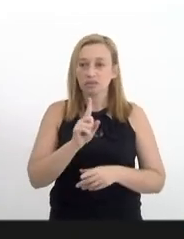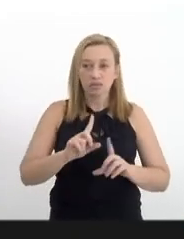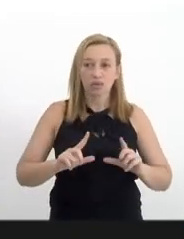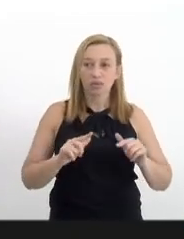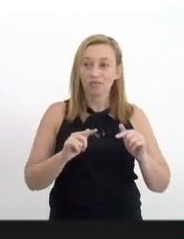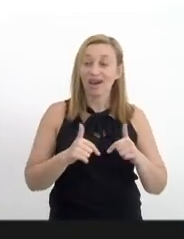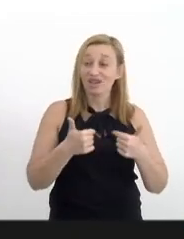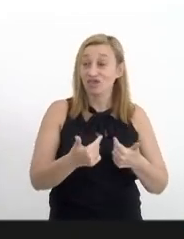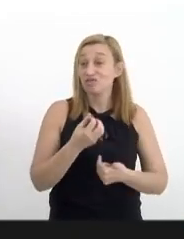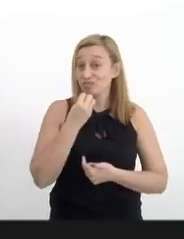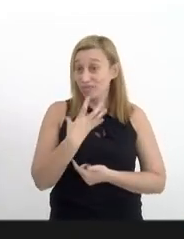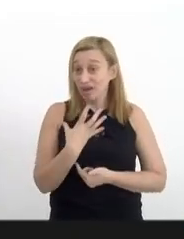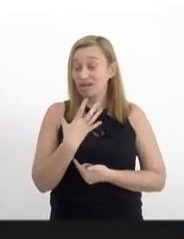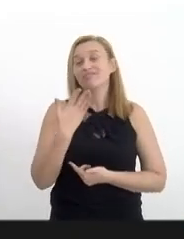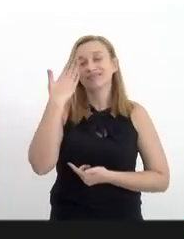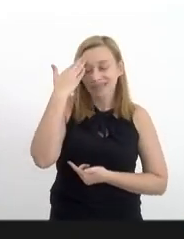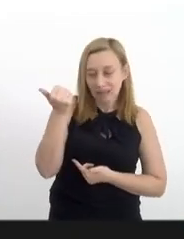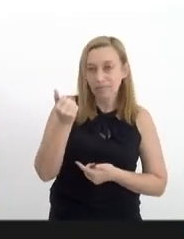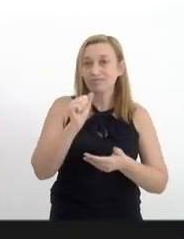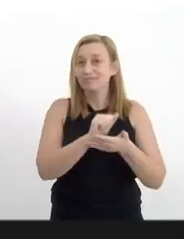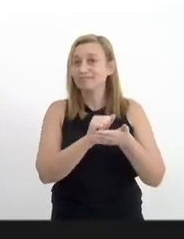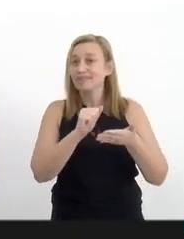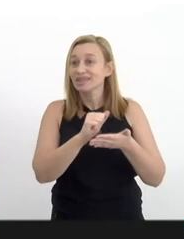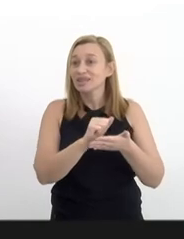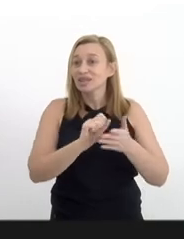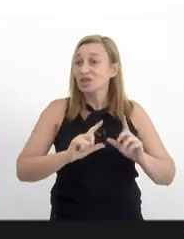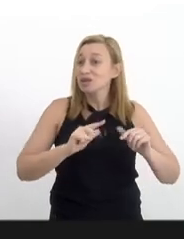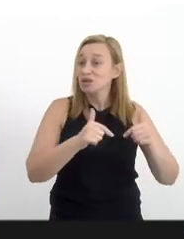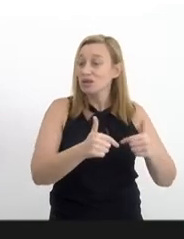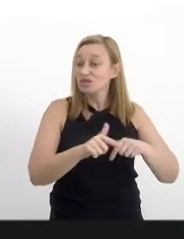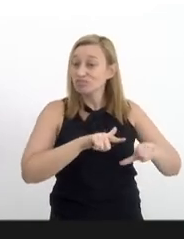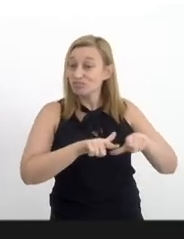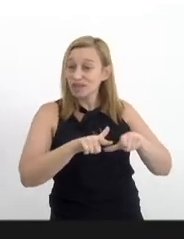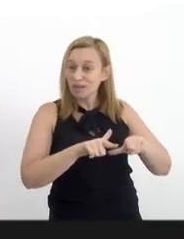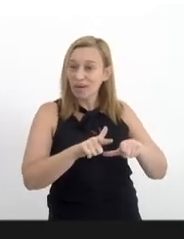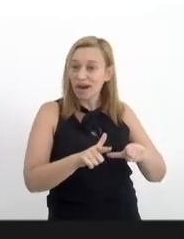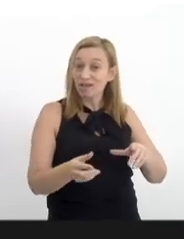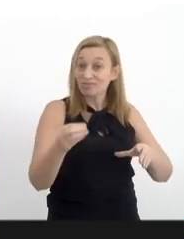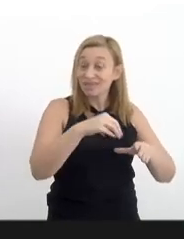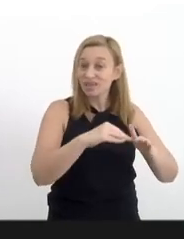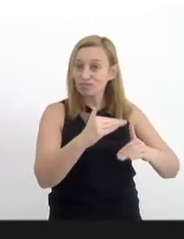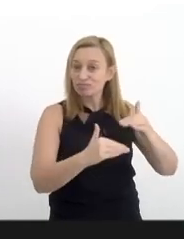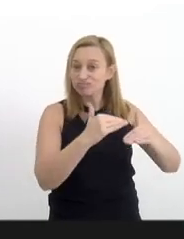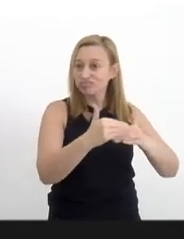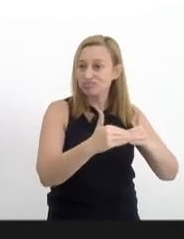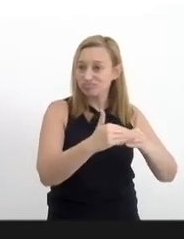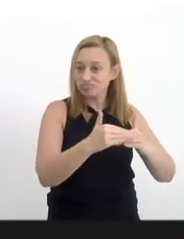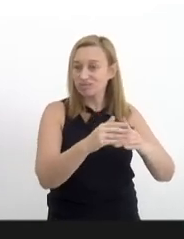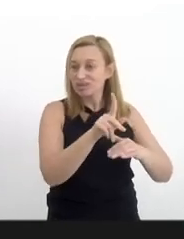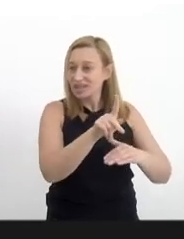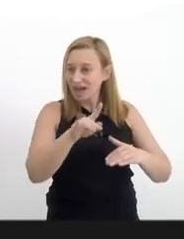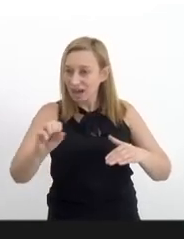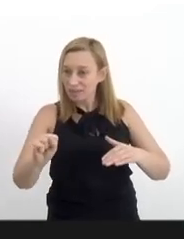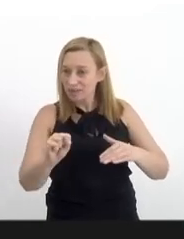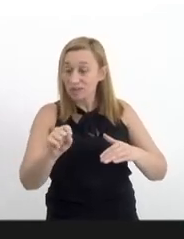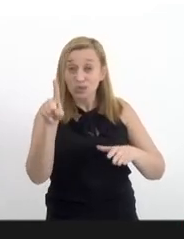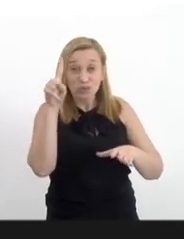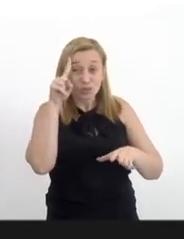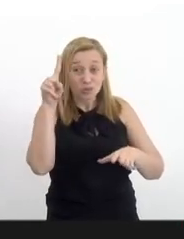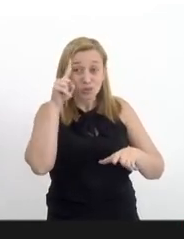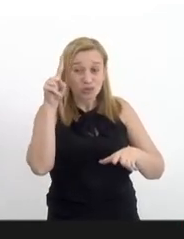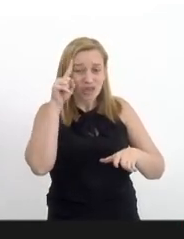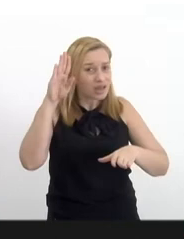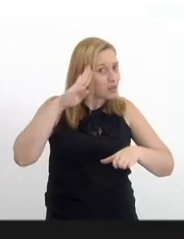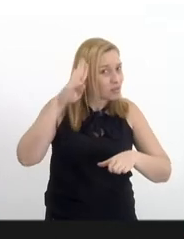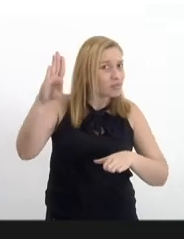plenamente e a gente sabe que as atividades que são desenvolvidas nos CAPs diariamente, elas são